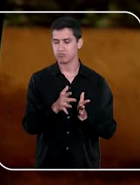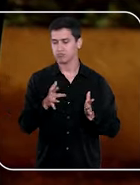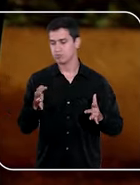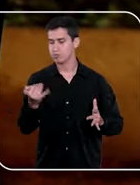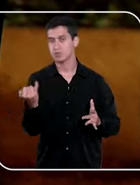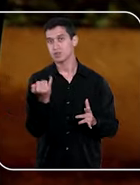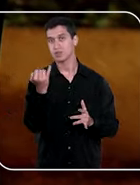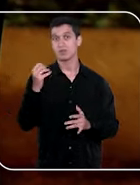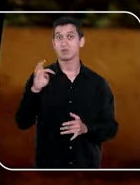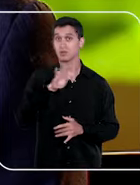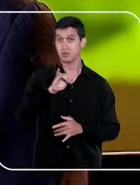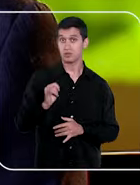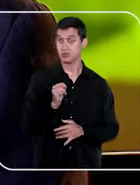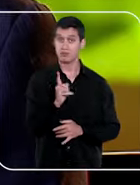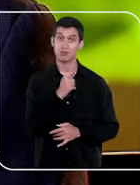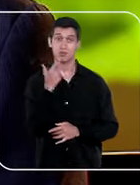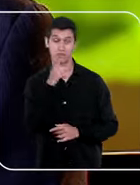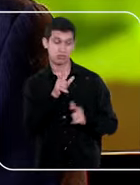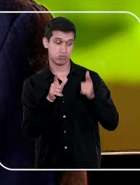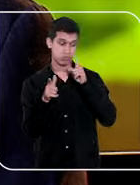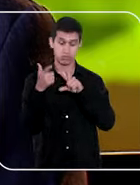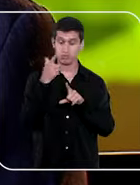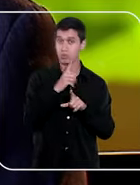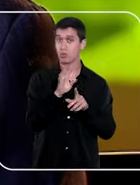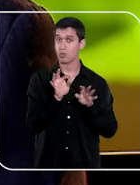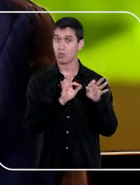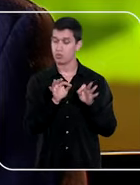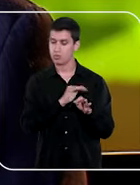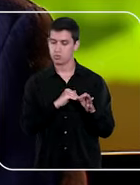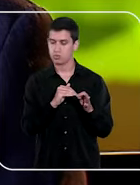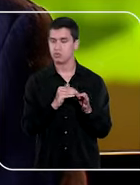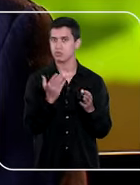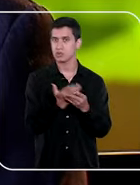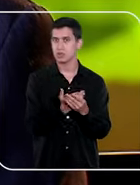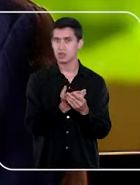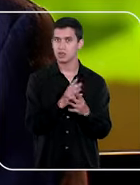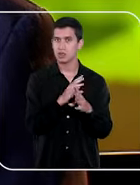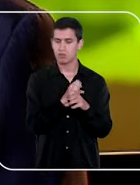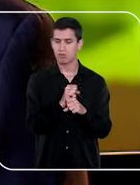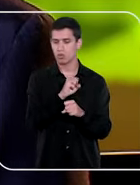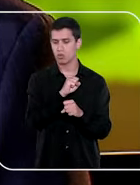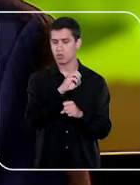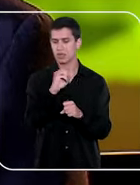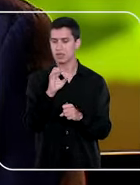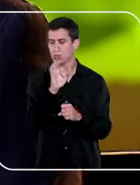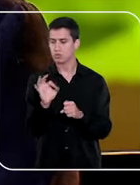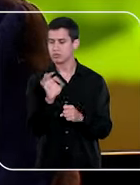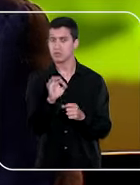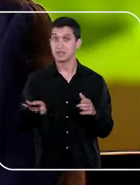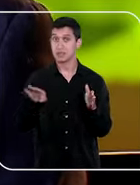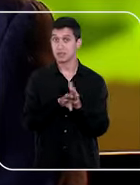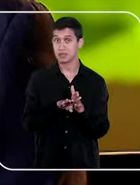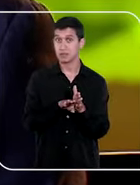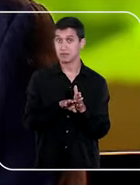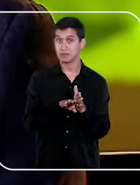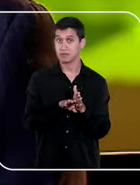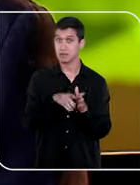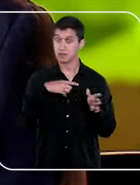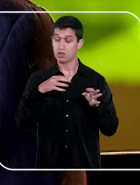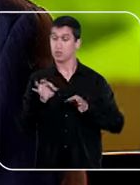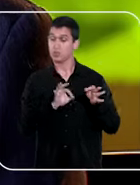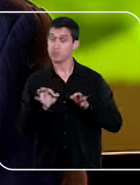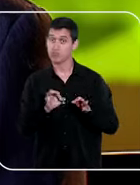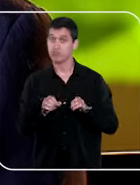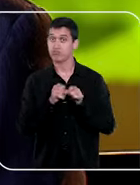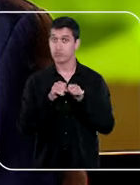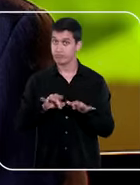histórico do STJ, nós conseguimos fazer com que 80% dos processos fossem